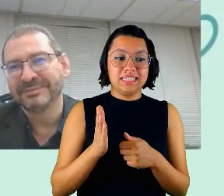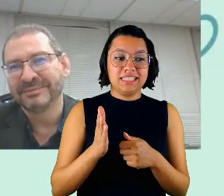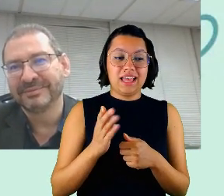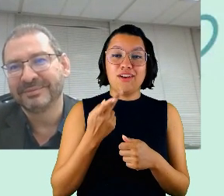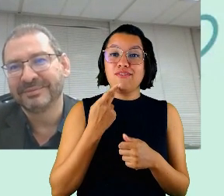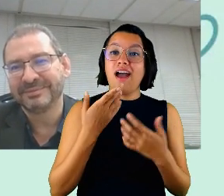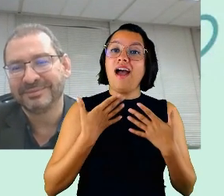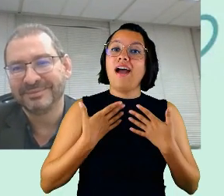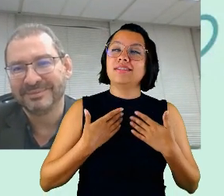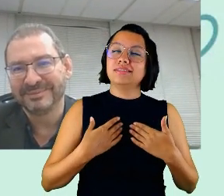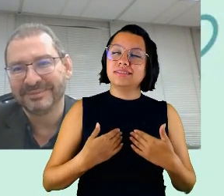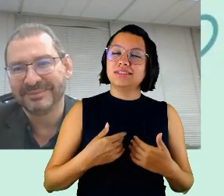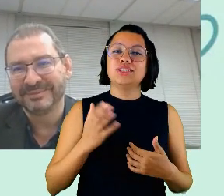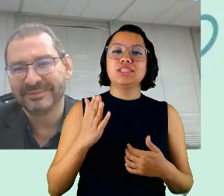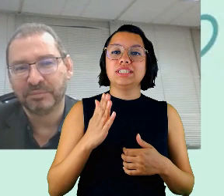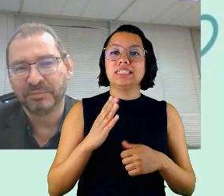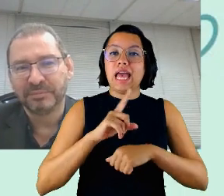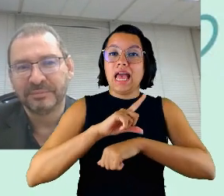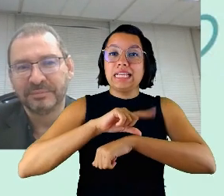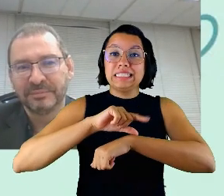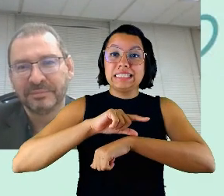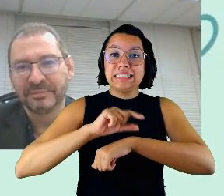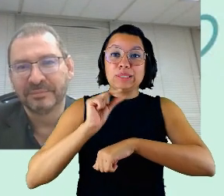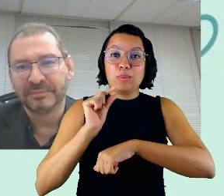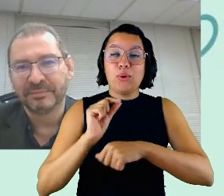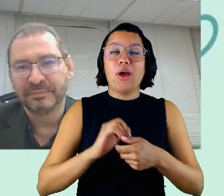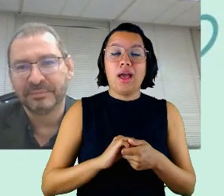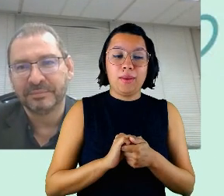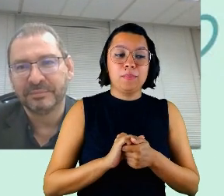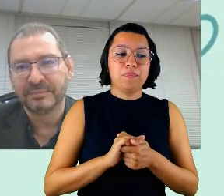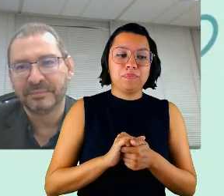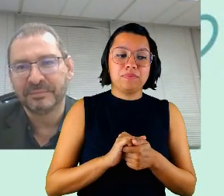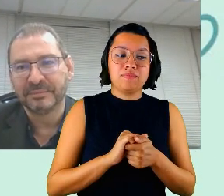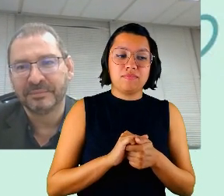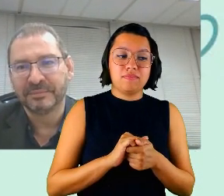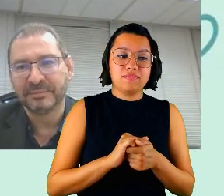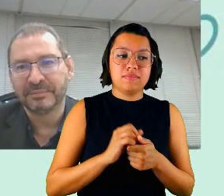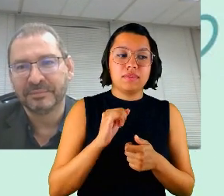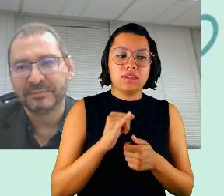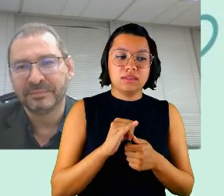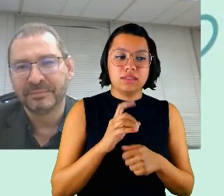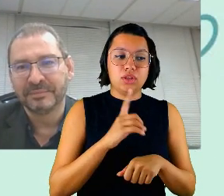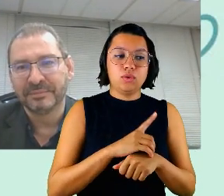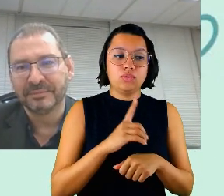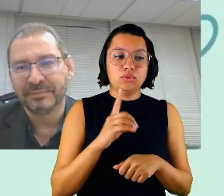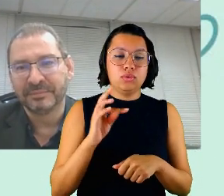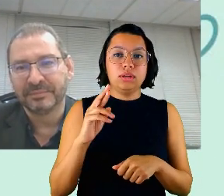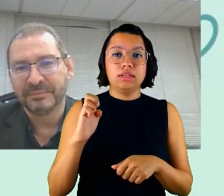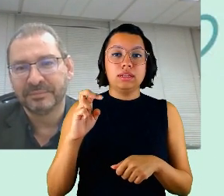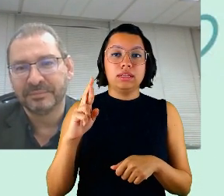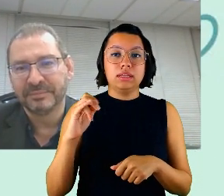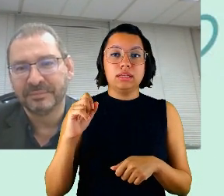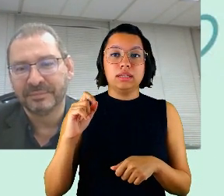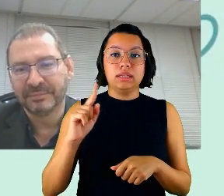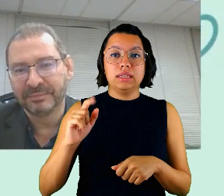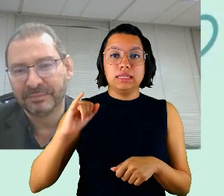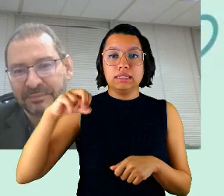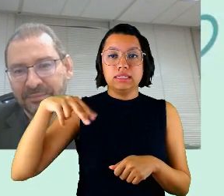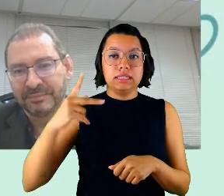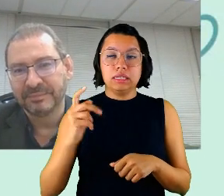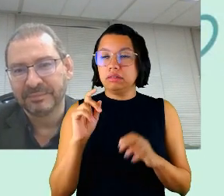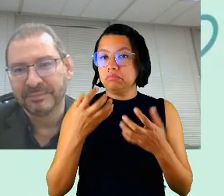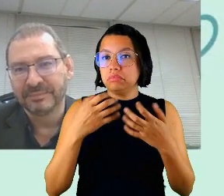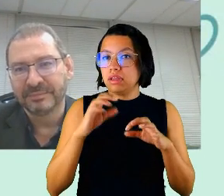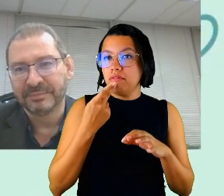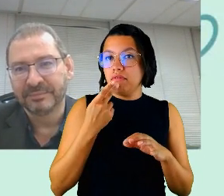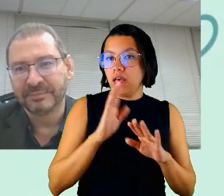passamos um pouquinho aqui da nossa hora se a doutora Terezinha não quiser fazer nenhuma observação doutora Lunardelli eu já